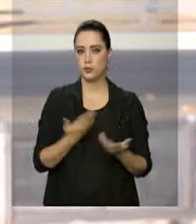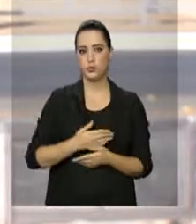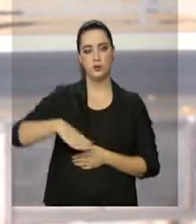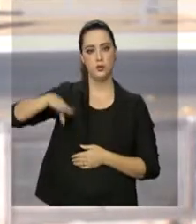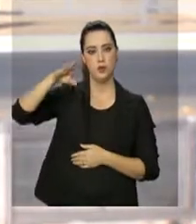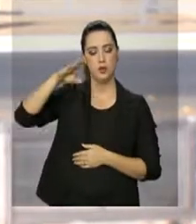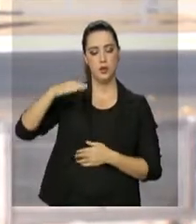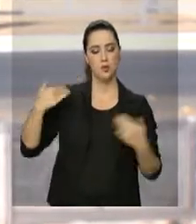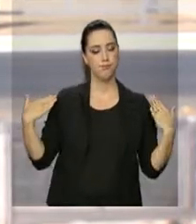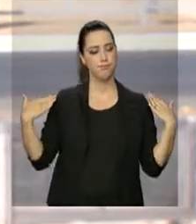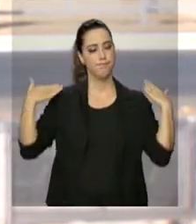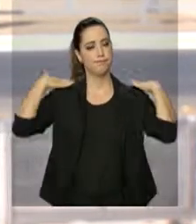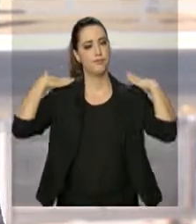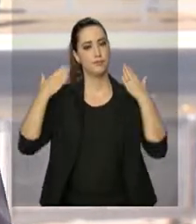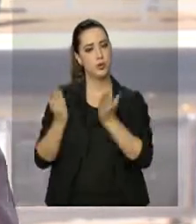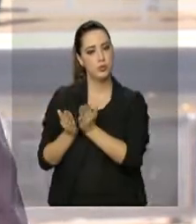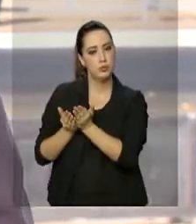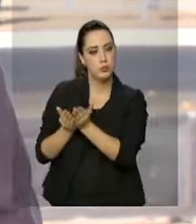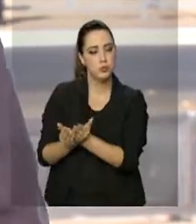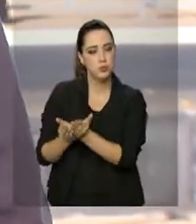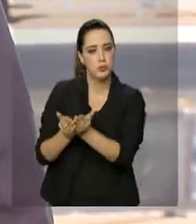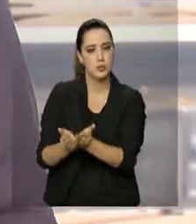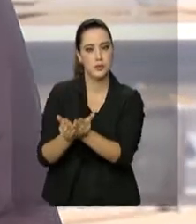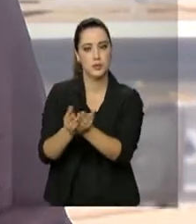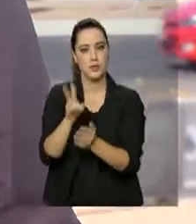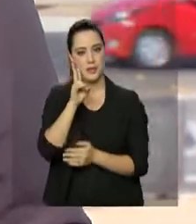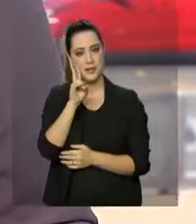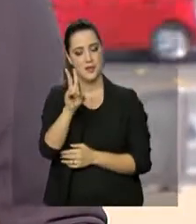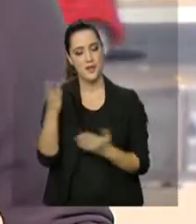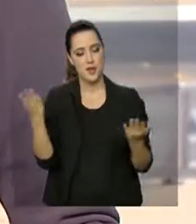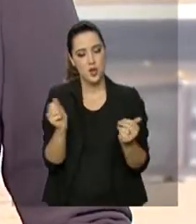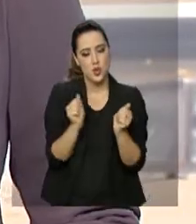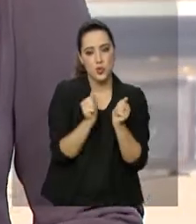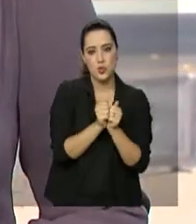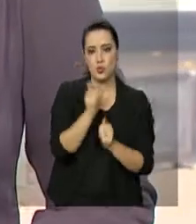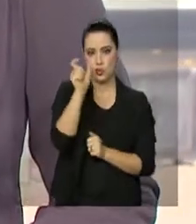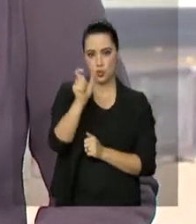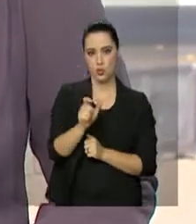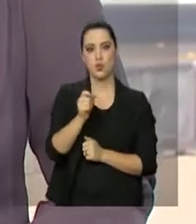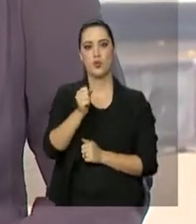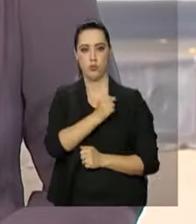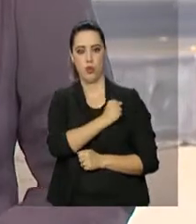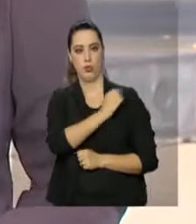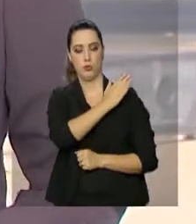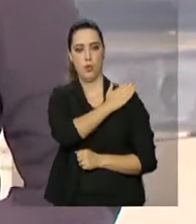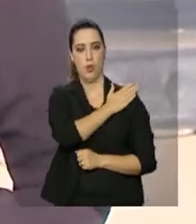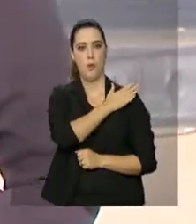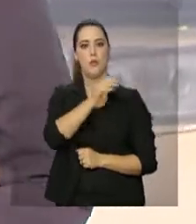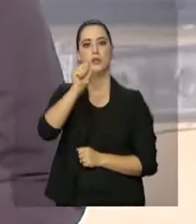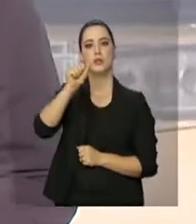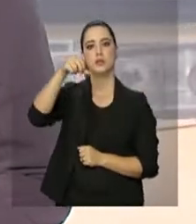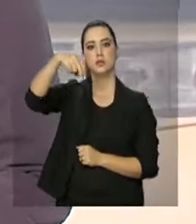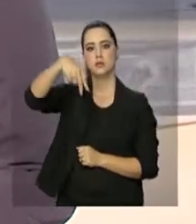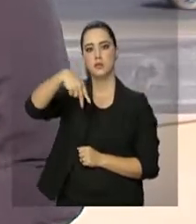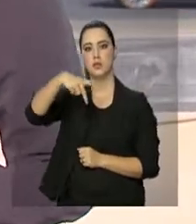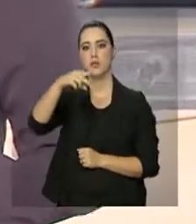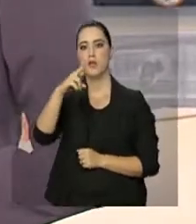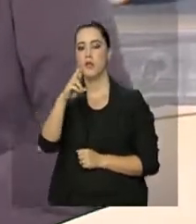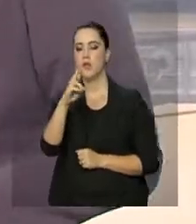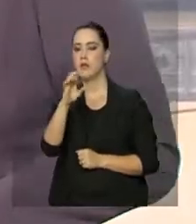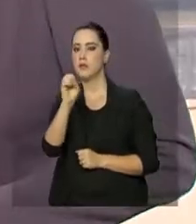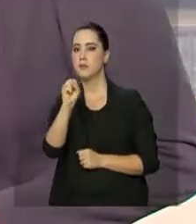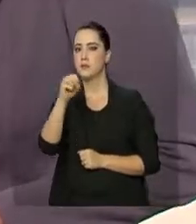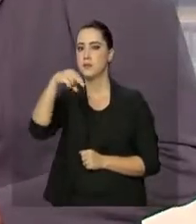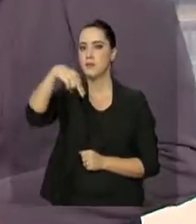Brasil. E quem vai acompanhar esta transmissão aqui comigo é o comandante Anderson, capitão de corveta do Corpo de